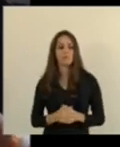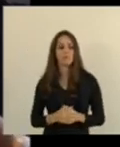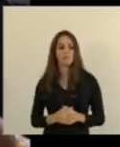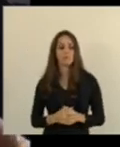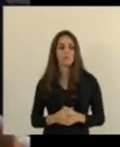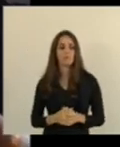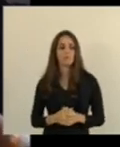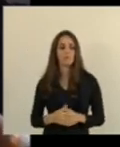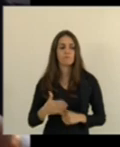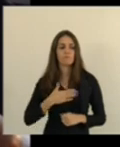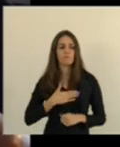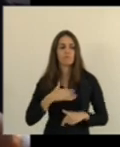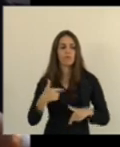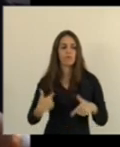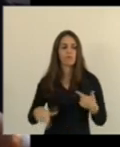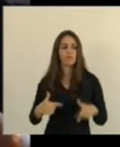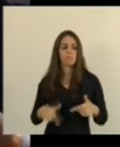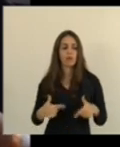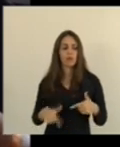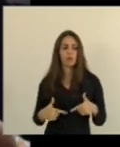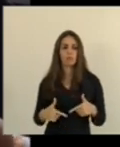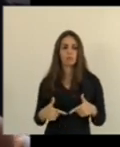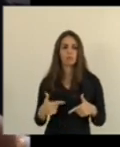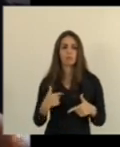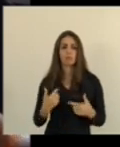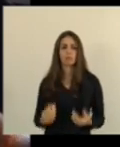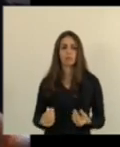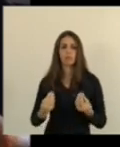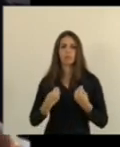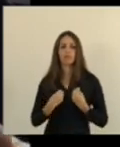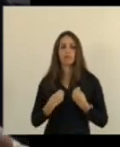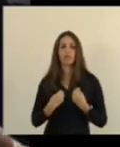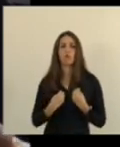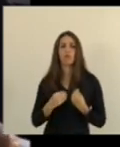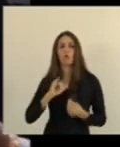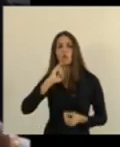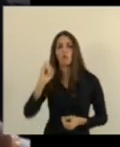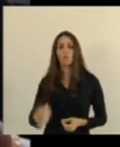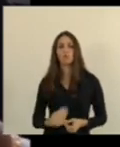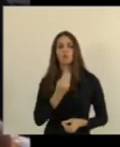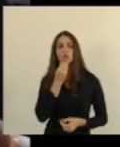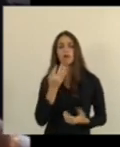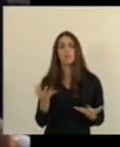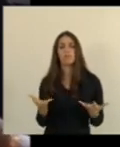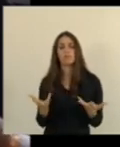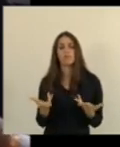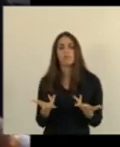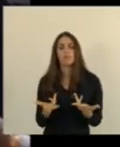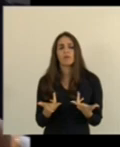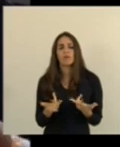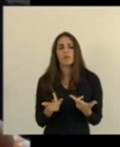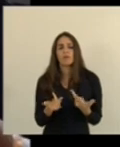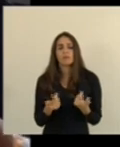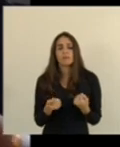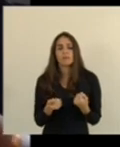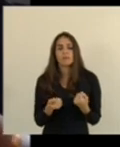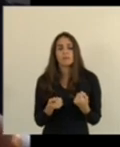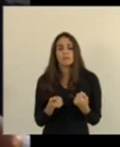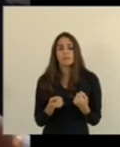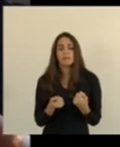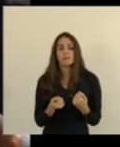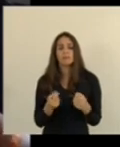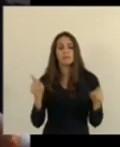O meu trabalho me propiciou muitas coisas maravilhosas, entre